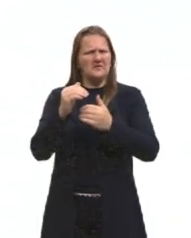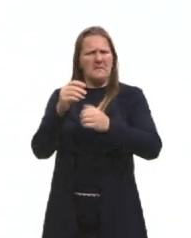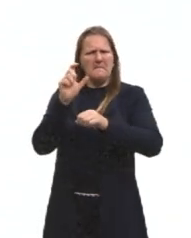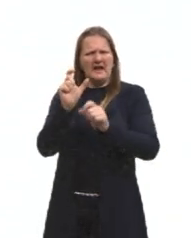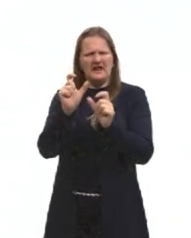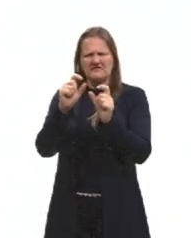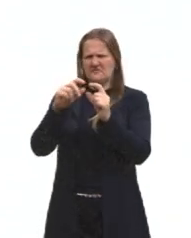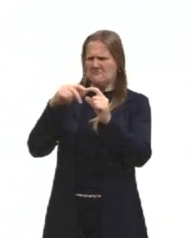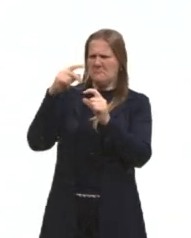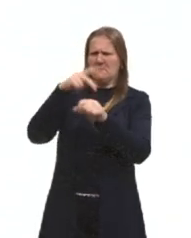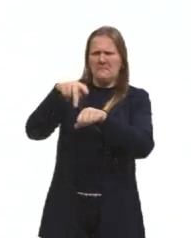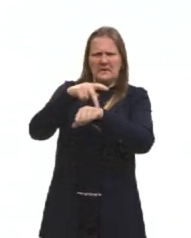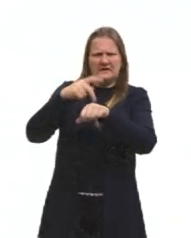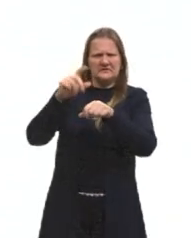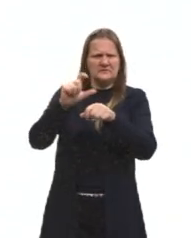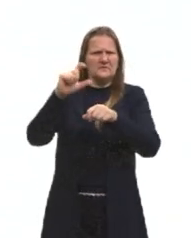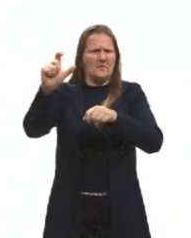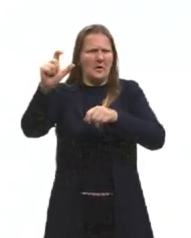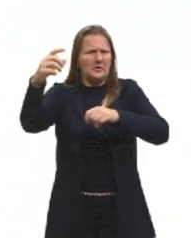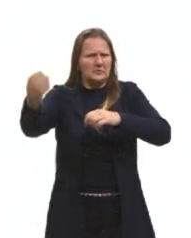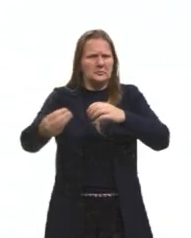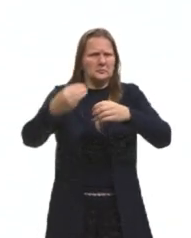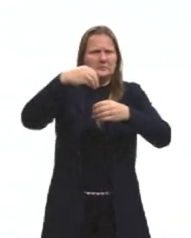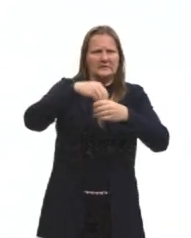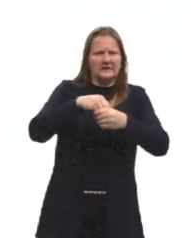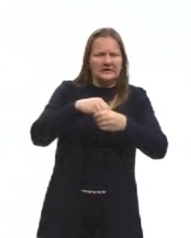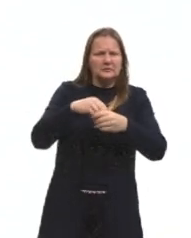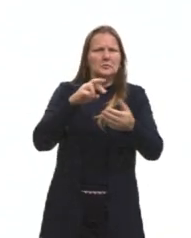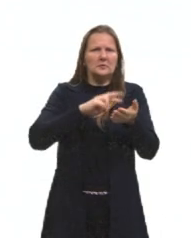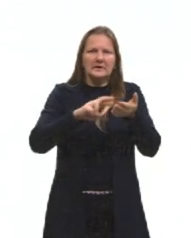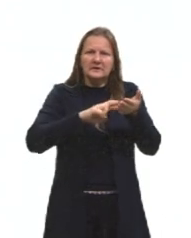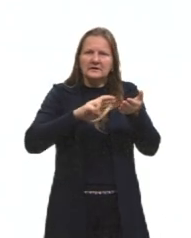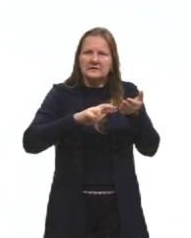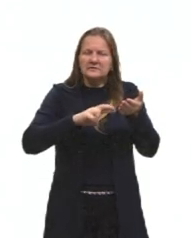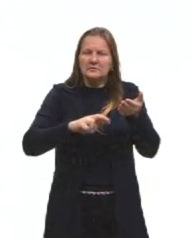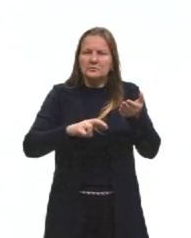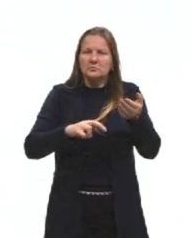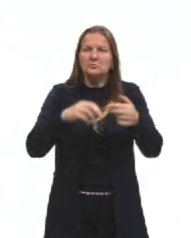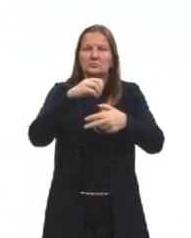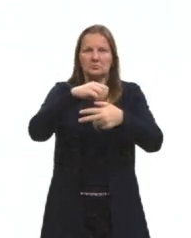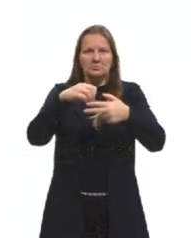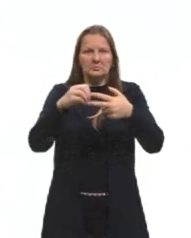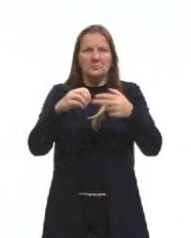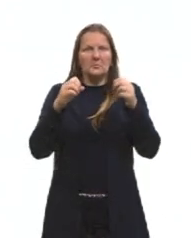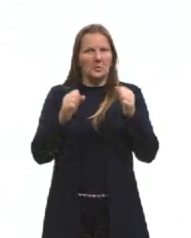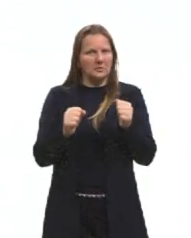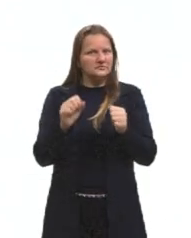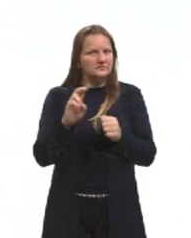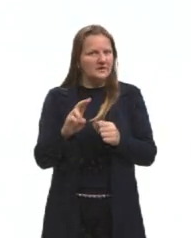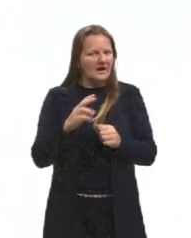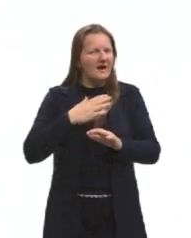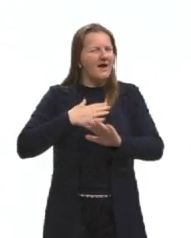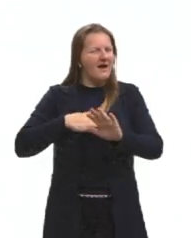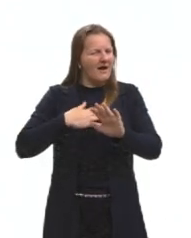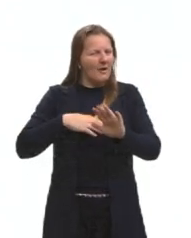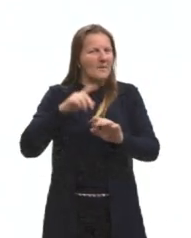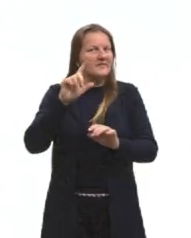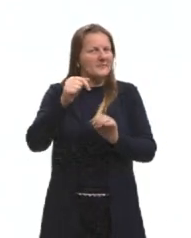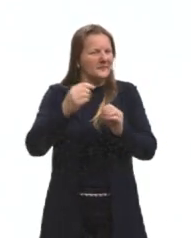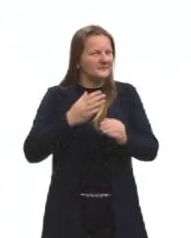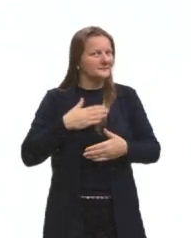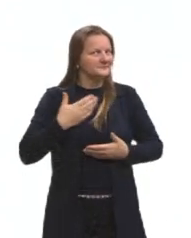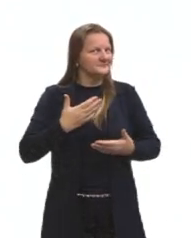Enem. Ah, mas tem estrangeirismos na redação do Enem, Márcia? A gente pode usar? Calma, daqui a pouco vocês vão descobrir.